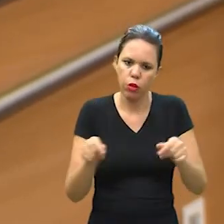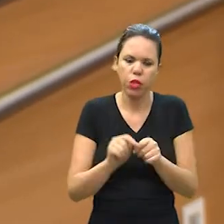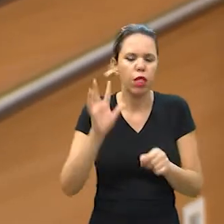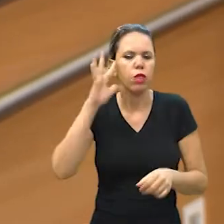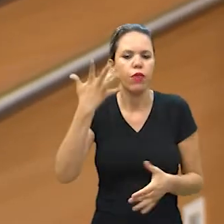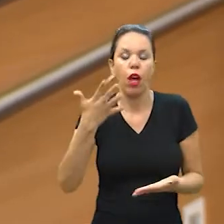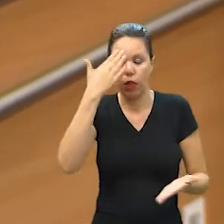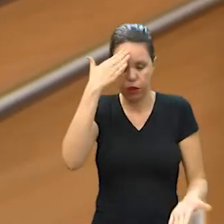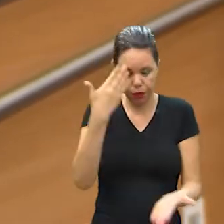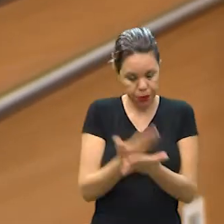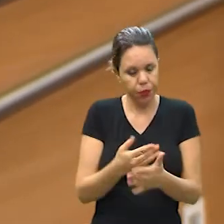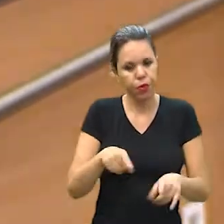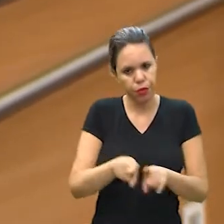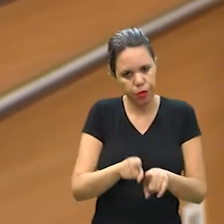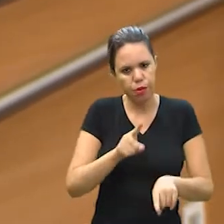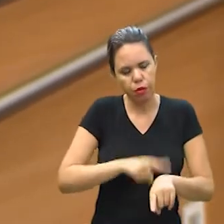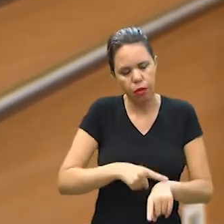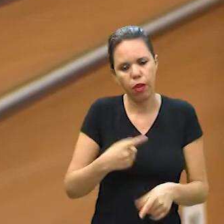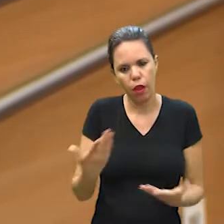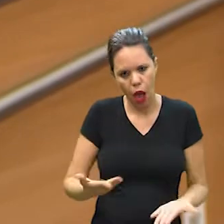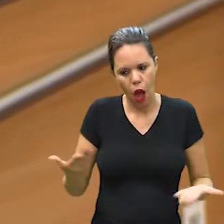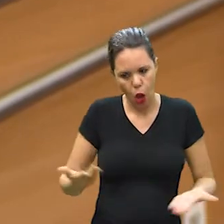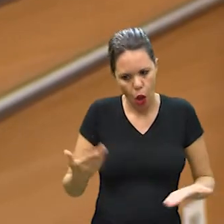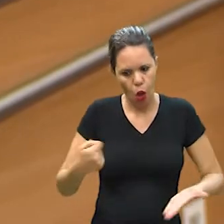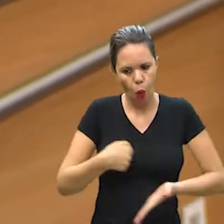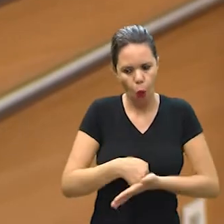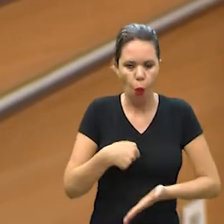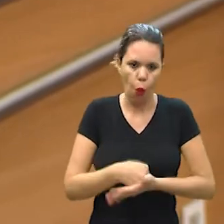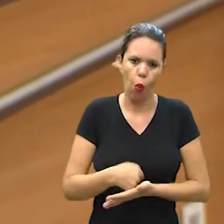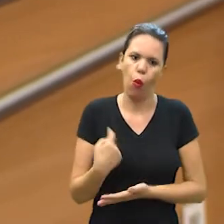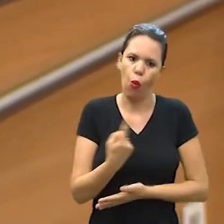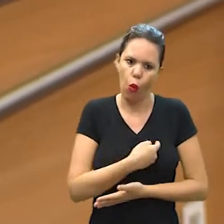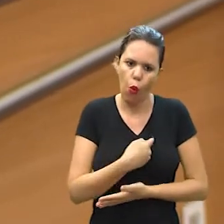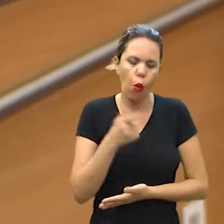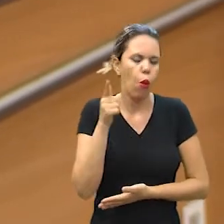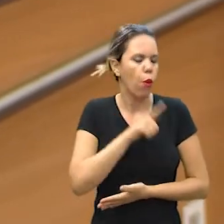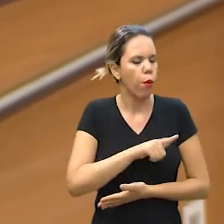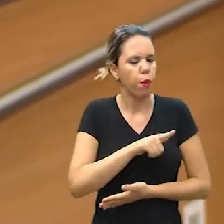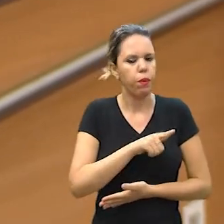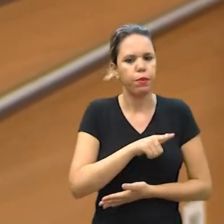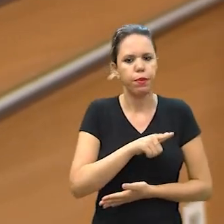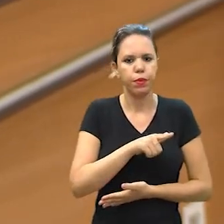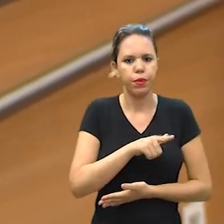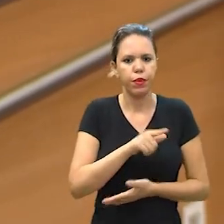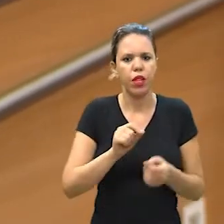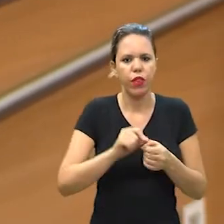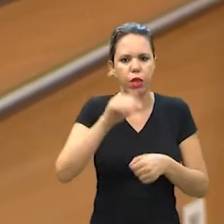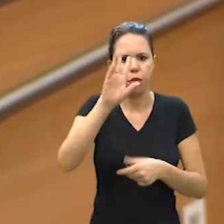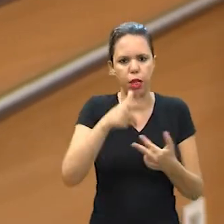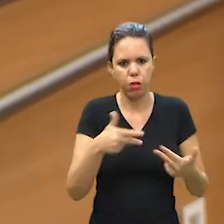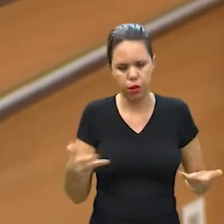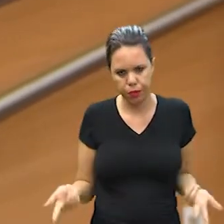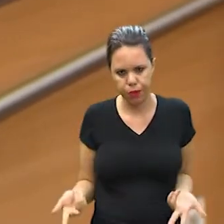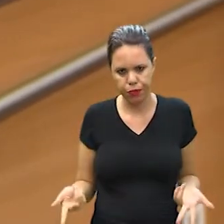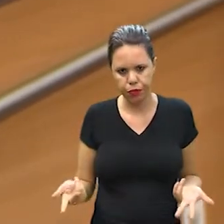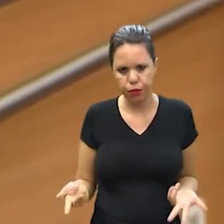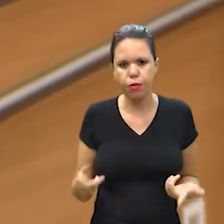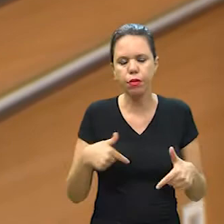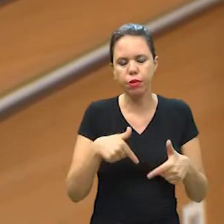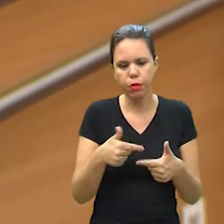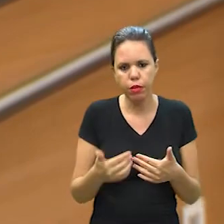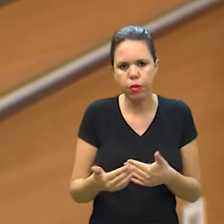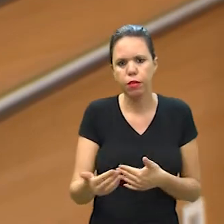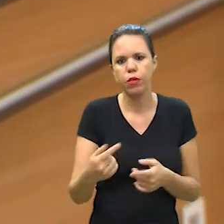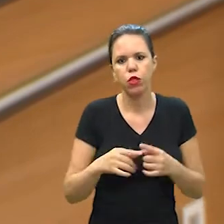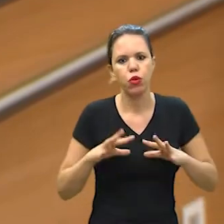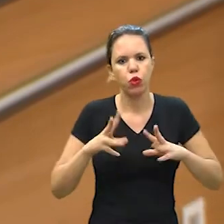mas ao mesmo tempo acredito que o próprio momento exige que a gente consiga fazer mais coisas,